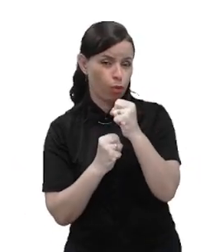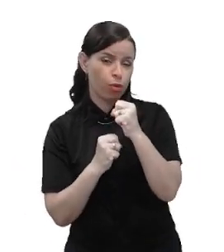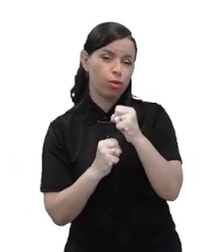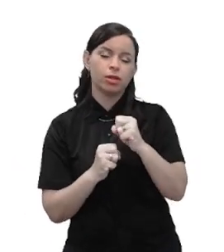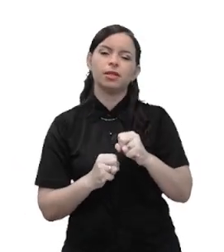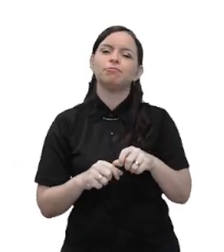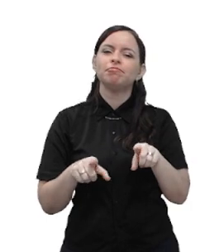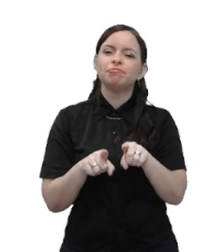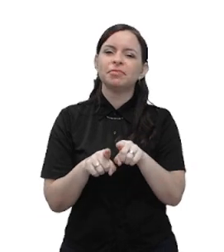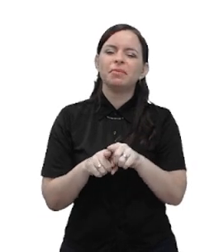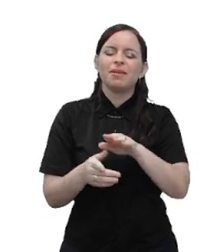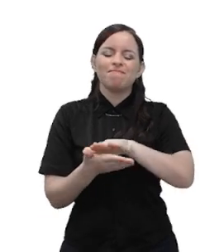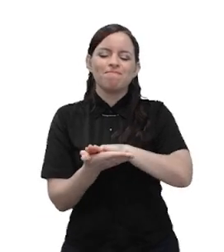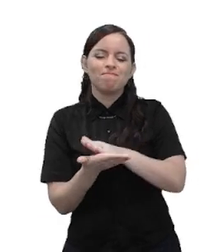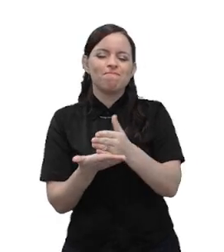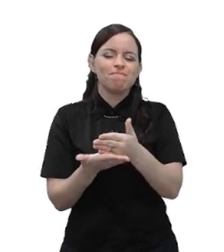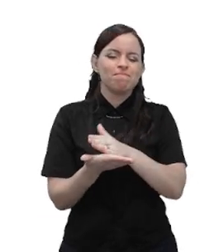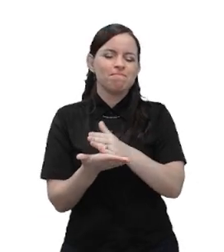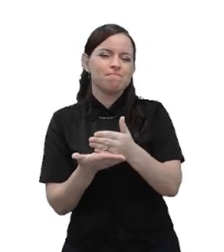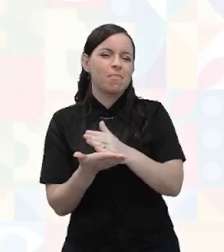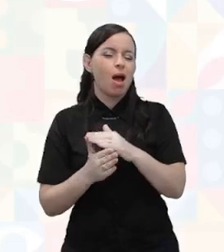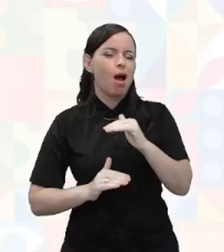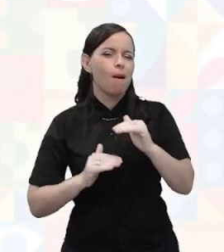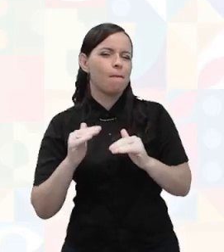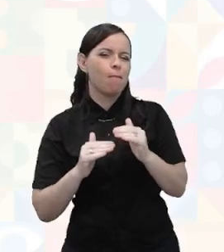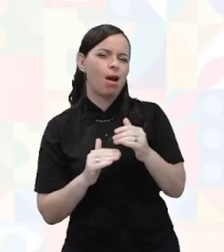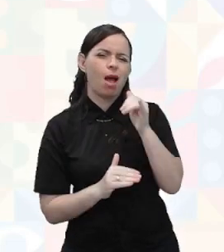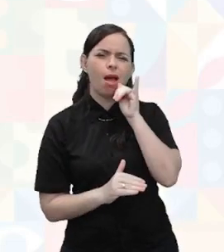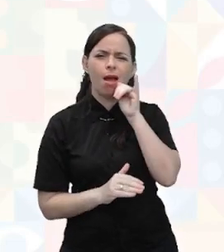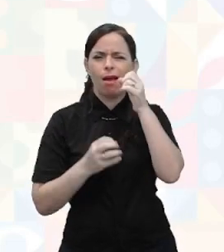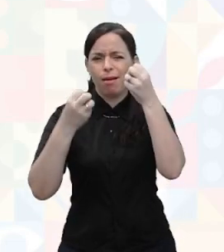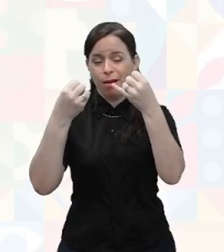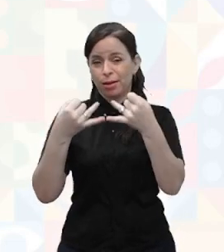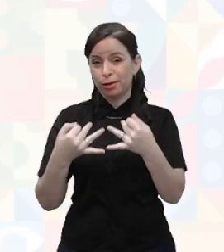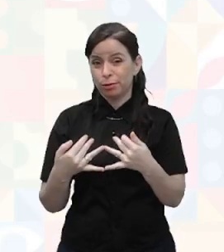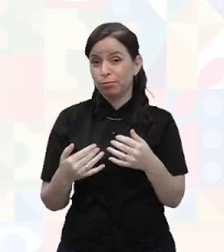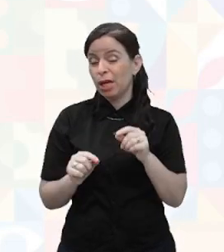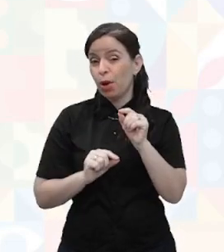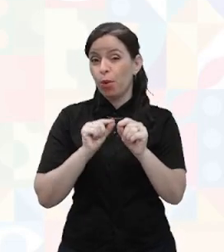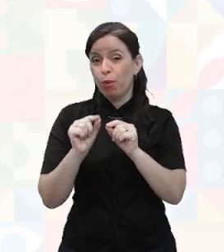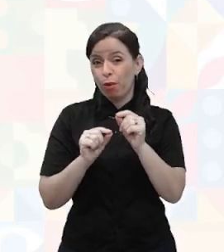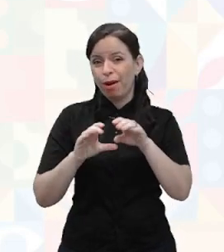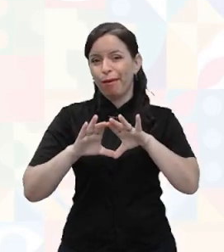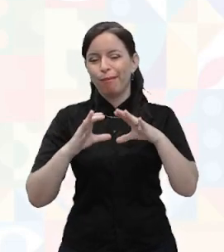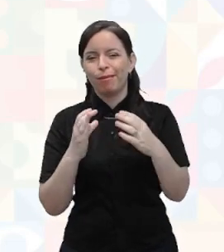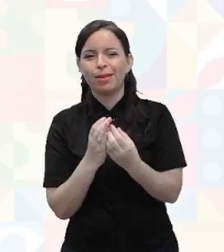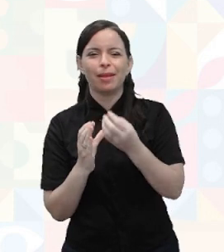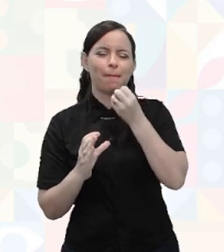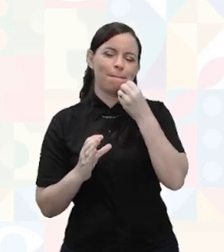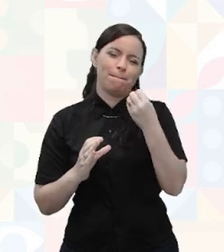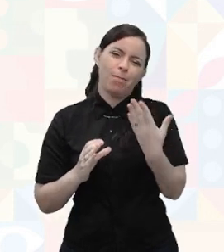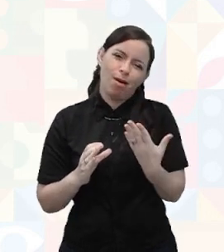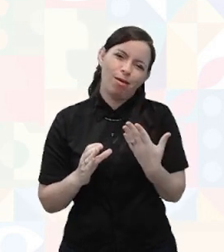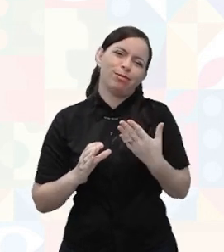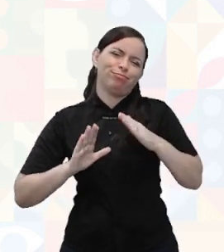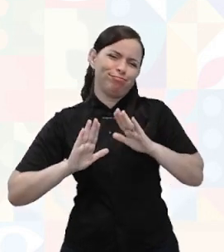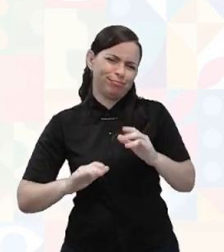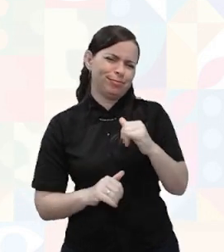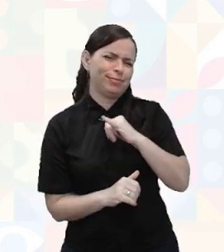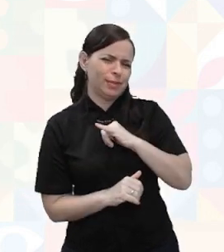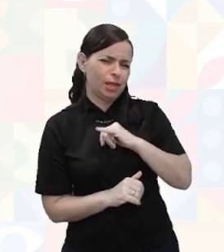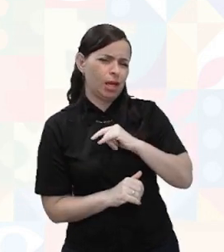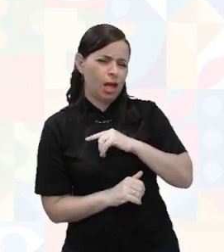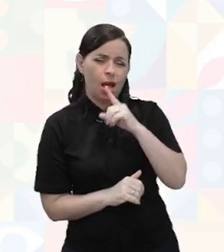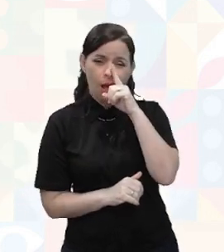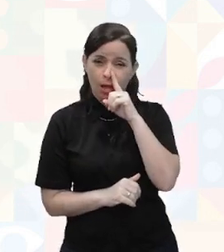incômoda. É mais ou menos como se Bolman estivesse dizendo assim, comunidade é bom, mas tem seus riscos. E é verdade,